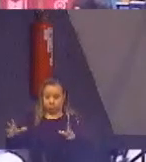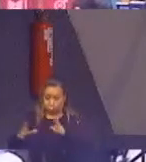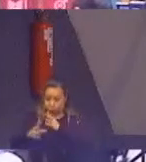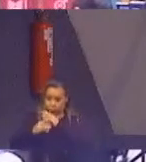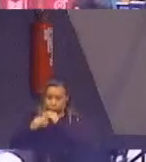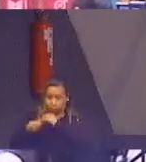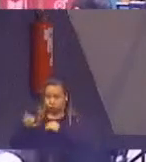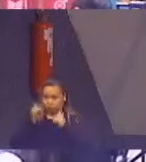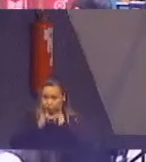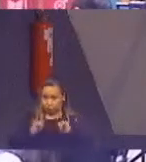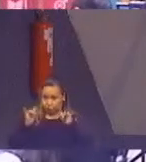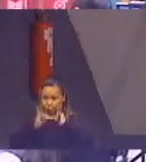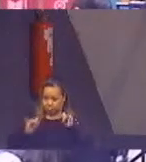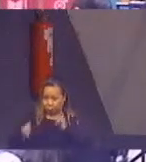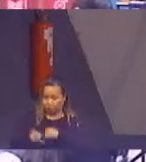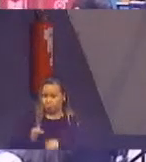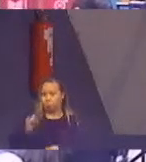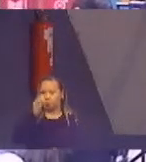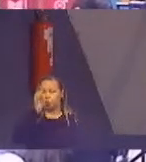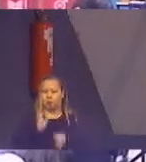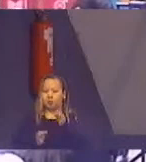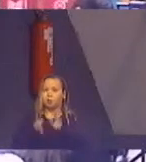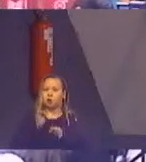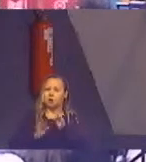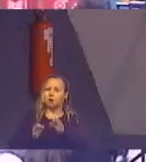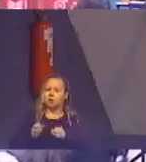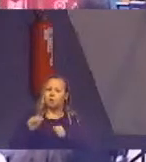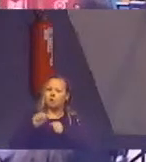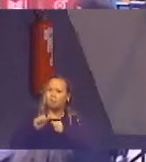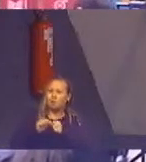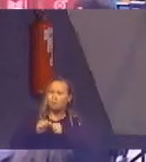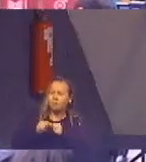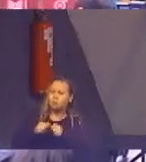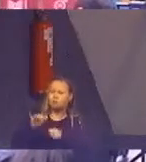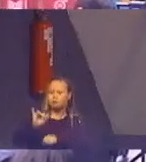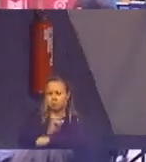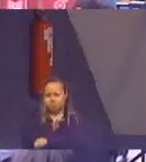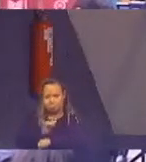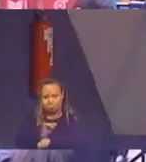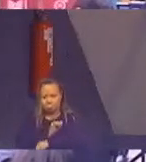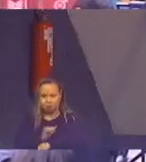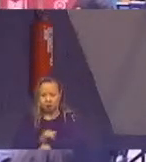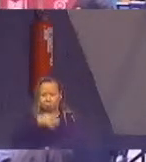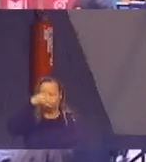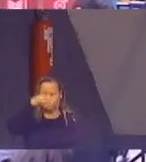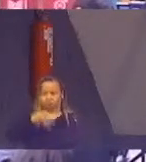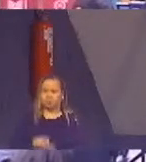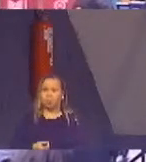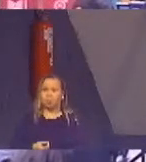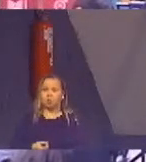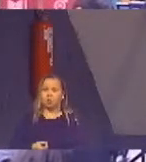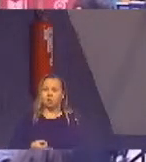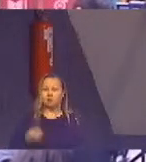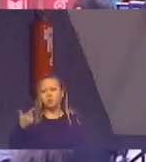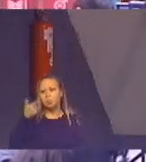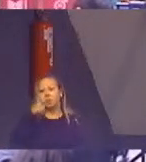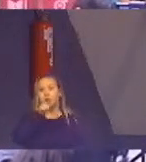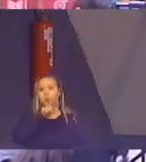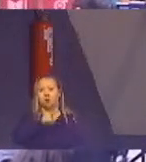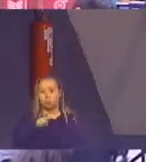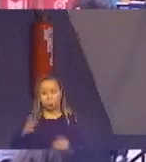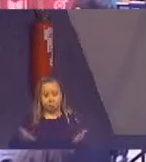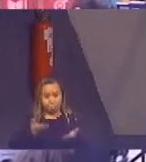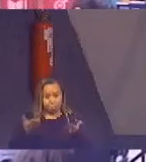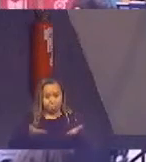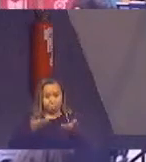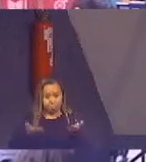importante para que o Poder Judiciário faça uma gestão eficiente e assertiva, que estimule